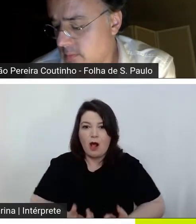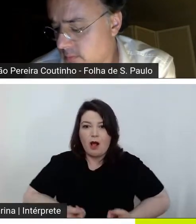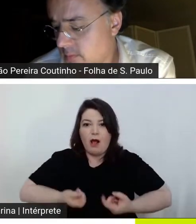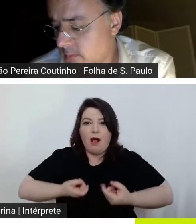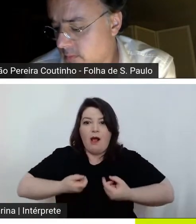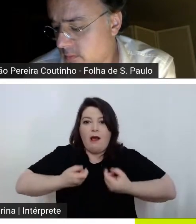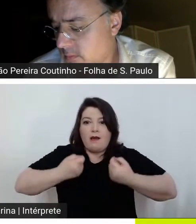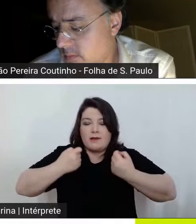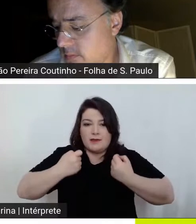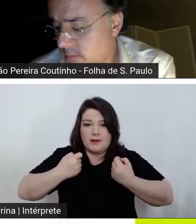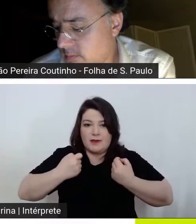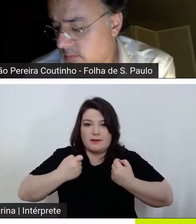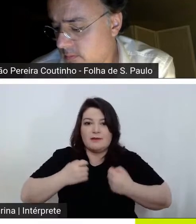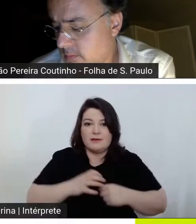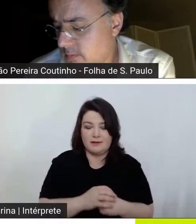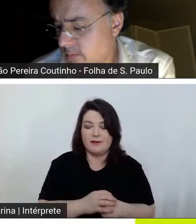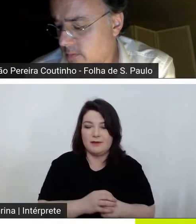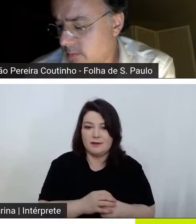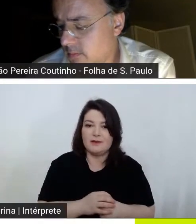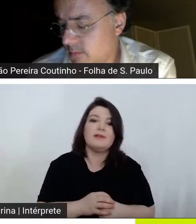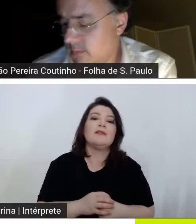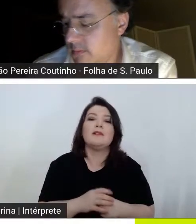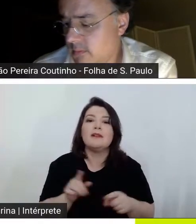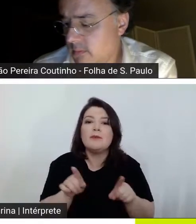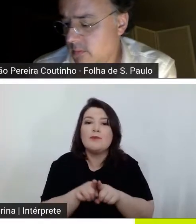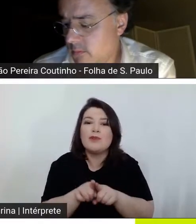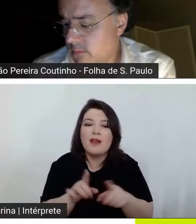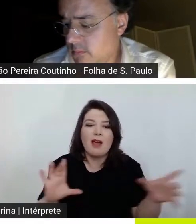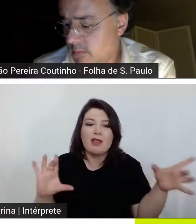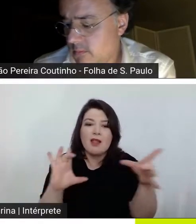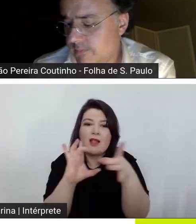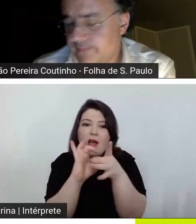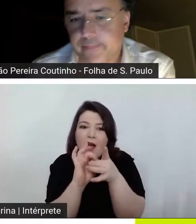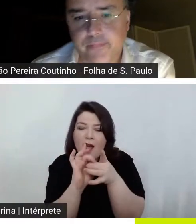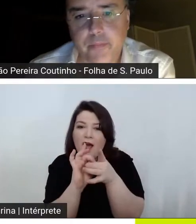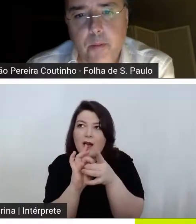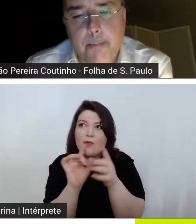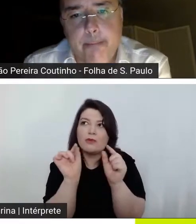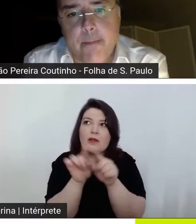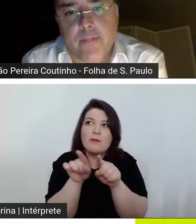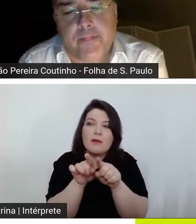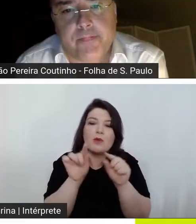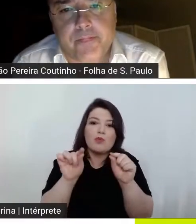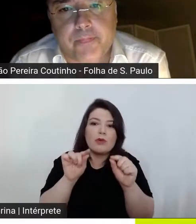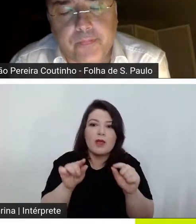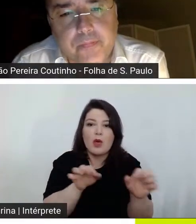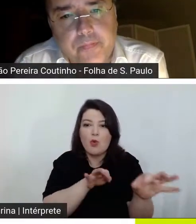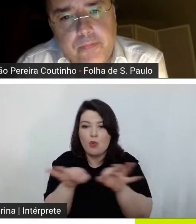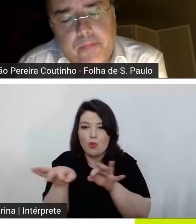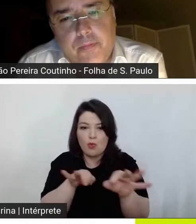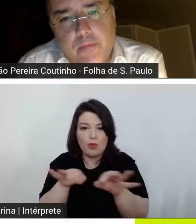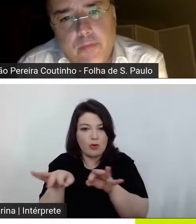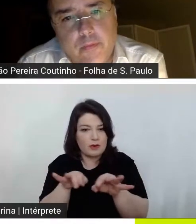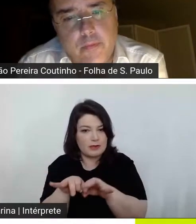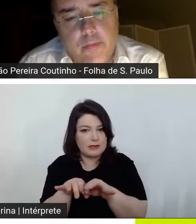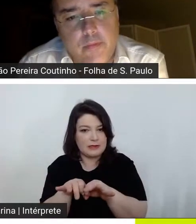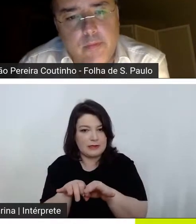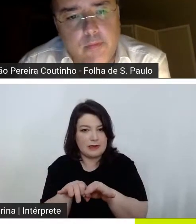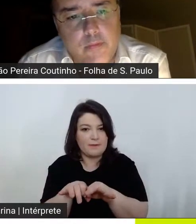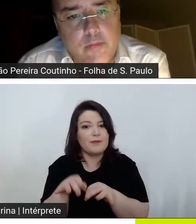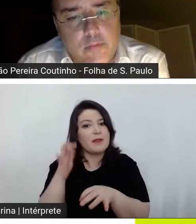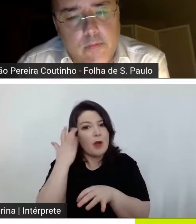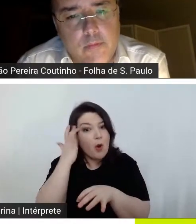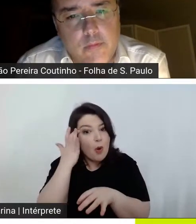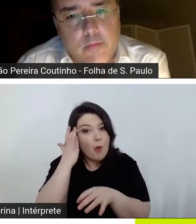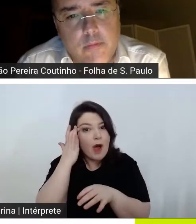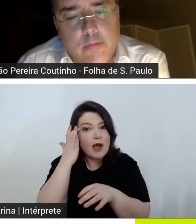da origem e do que organiza não é então eu acho que esse esse ato